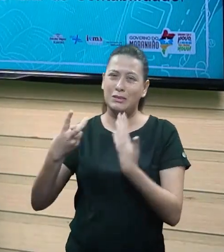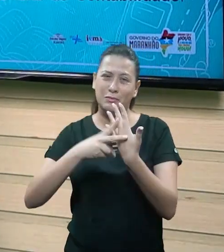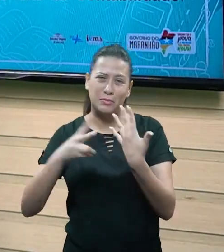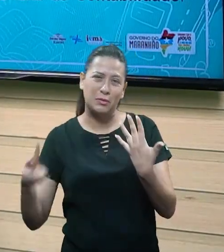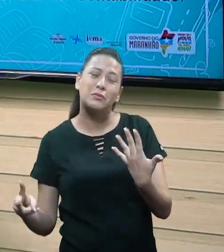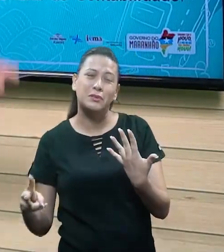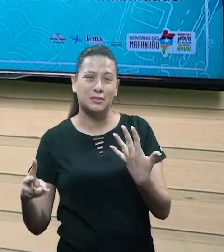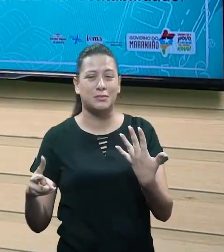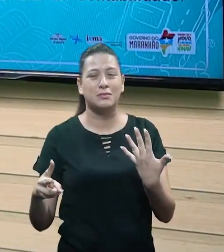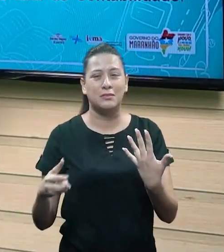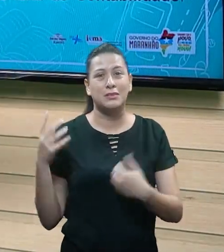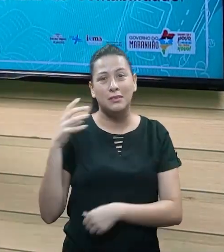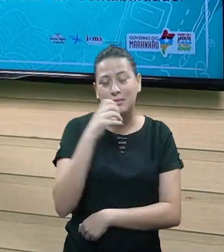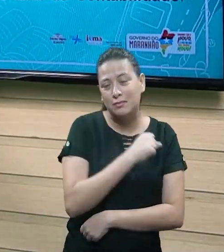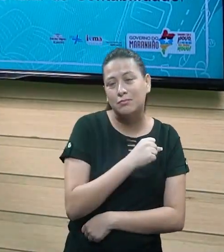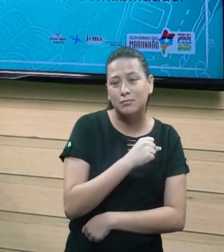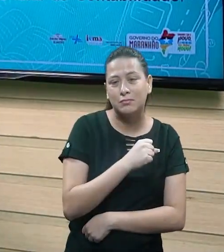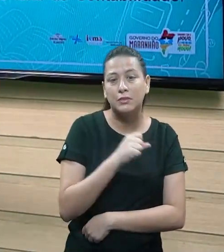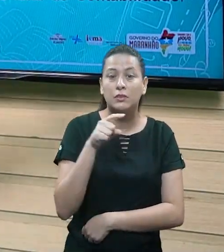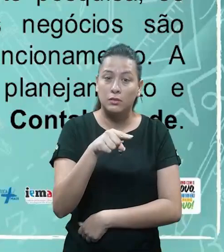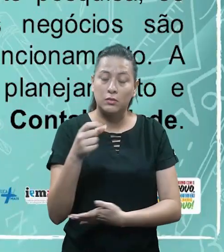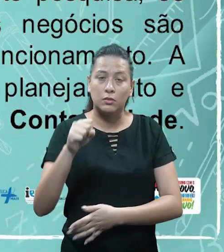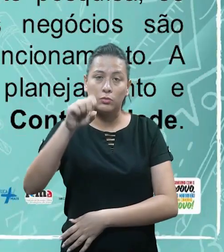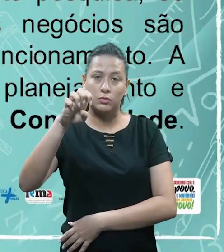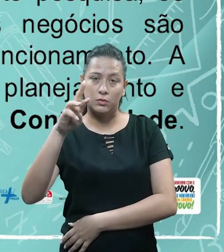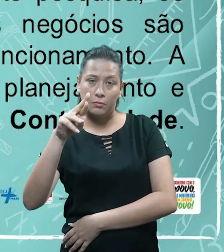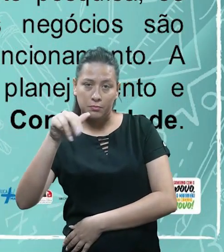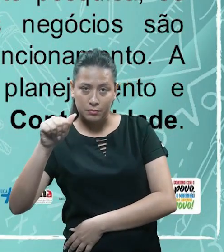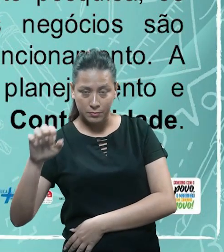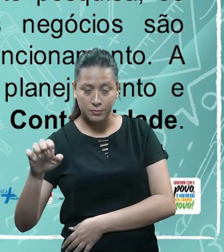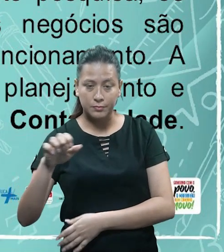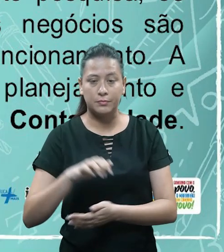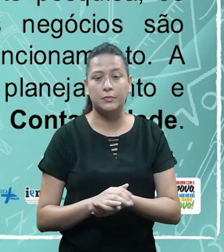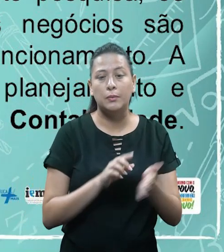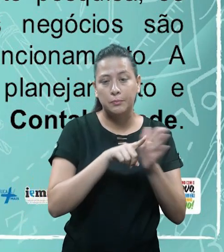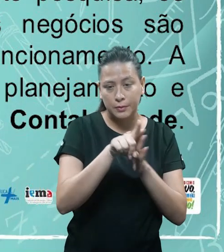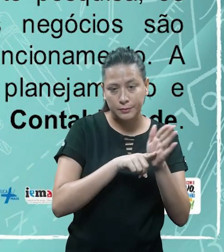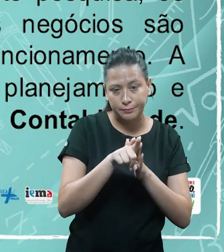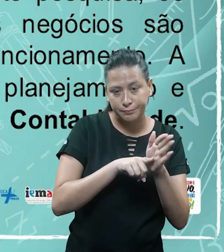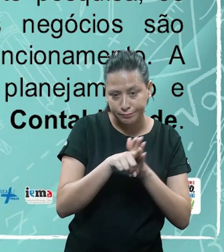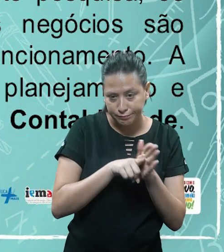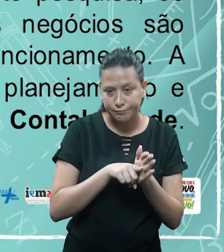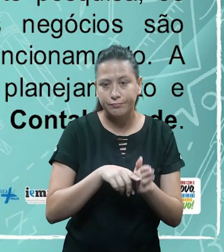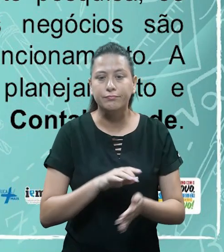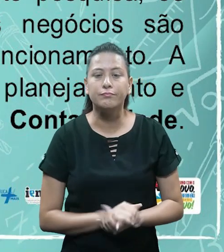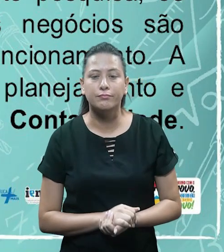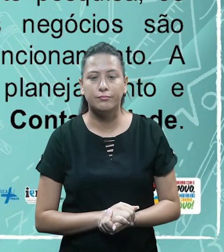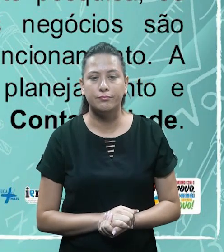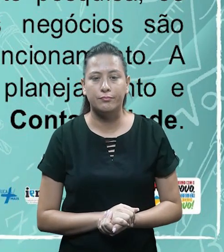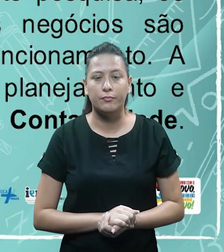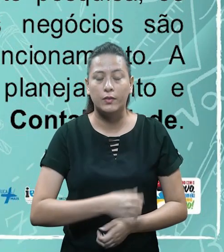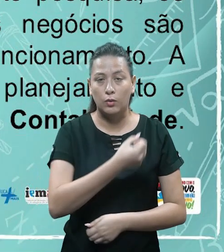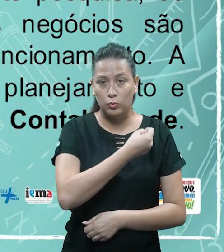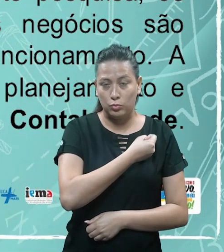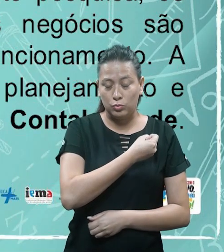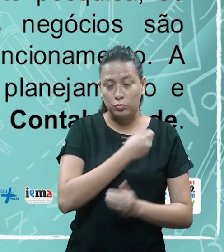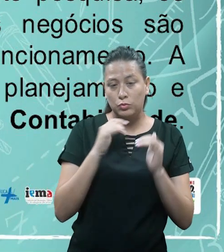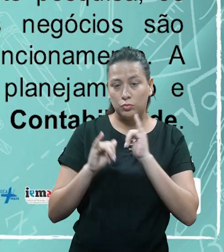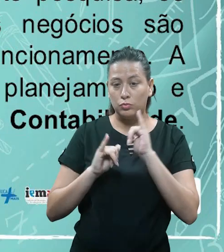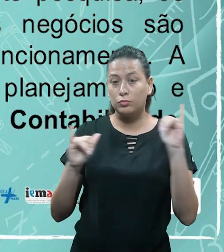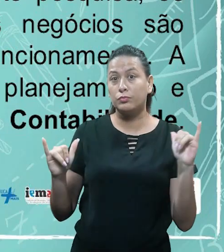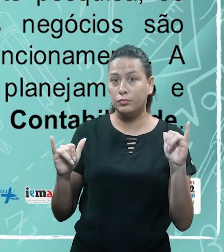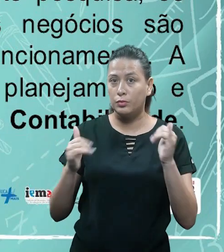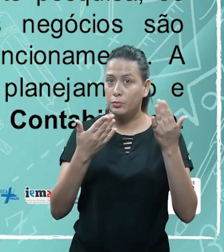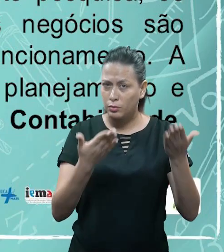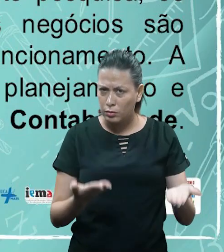precoce, assim por diante. Então, o SEBRAE, ele fez esse levantamento. E diz o quê, Nas mais recente pesquisa, os números apontavam que